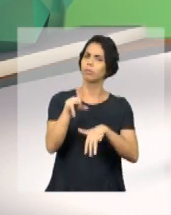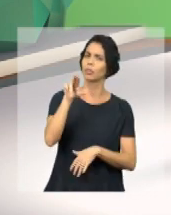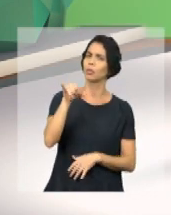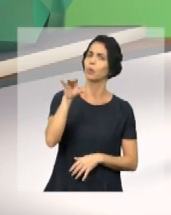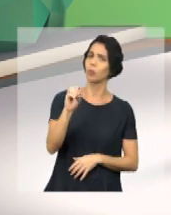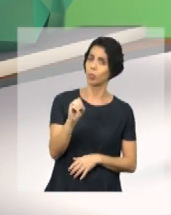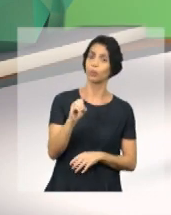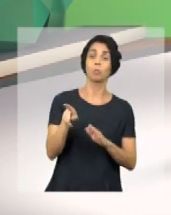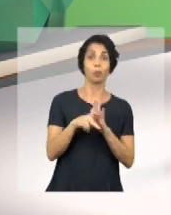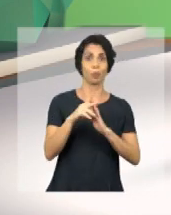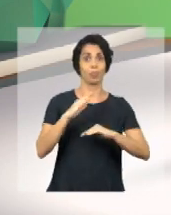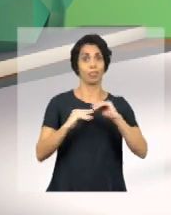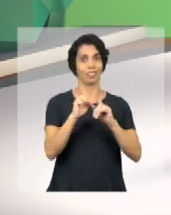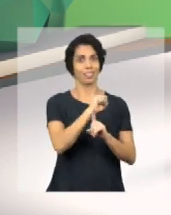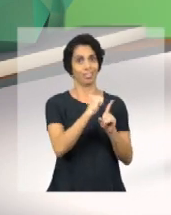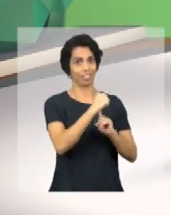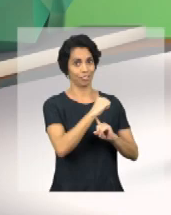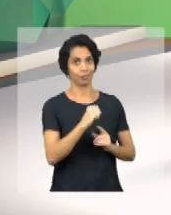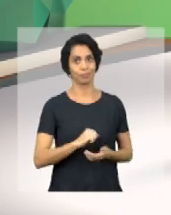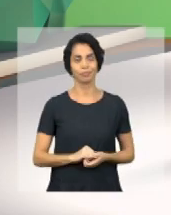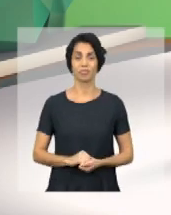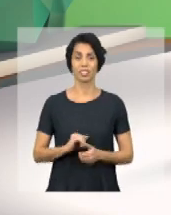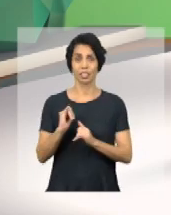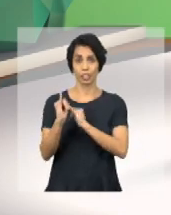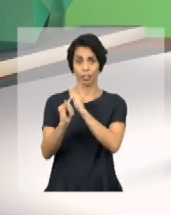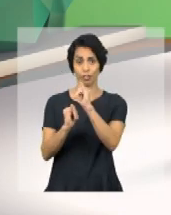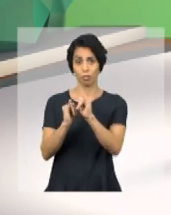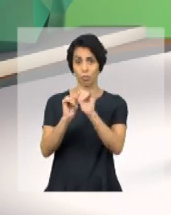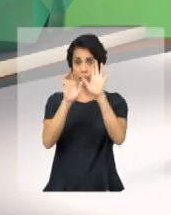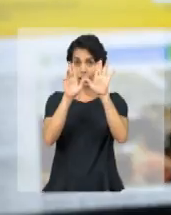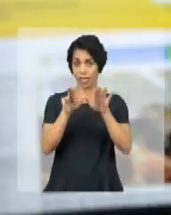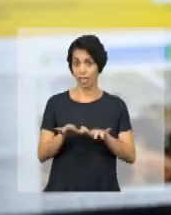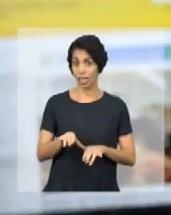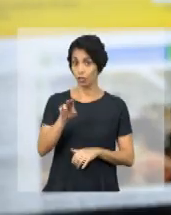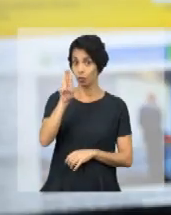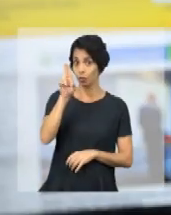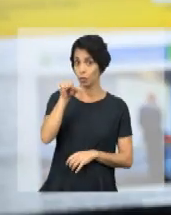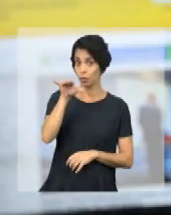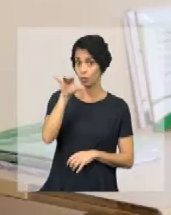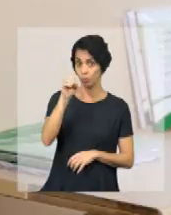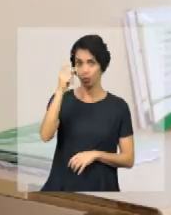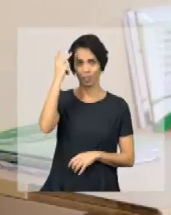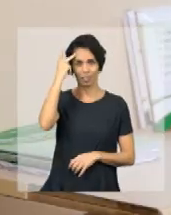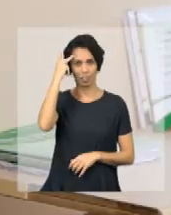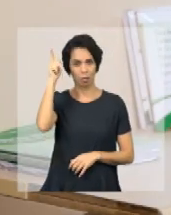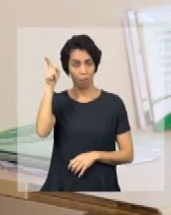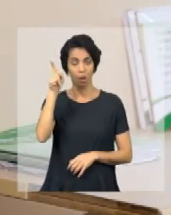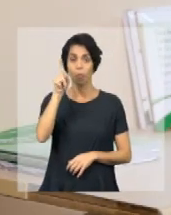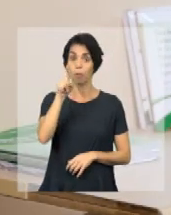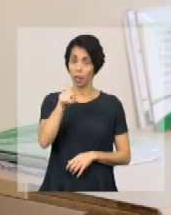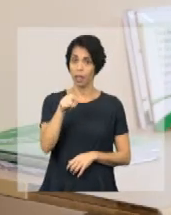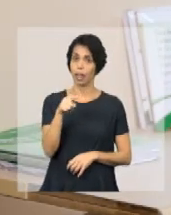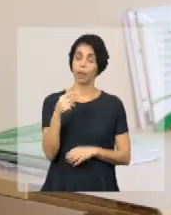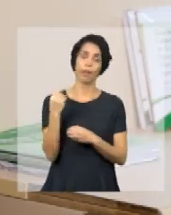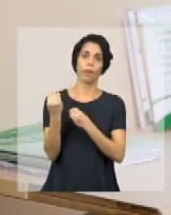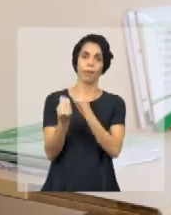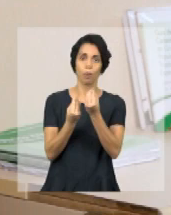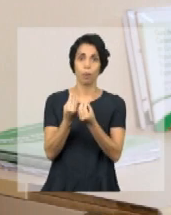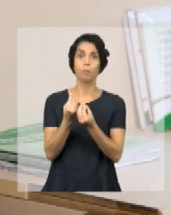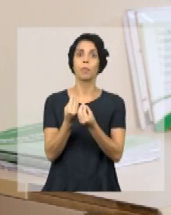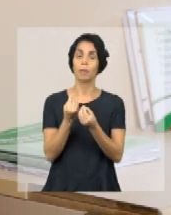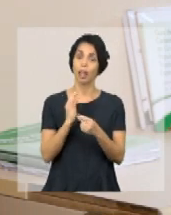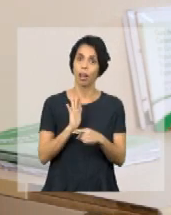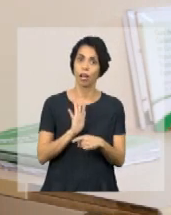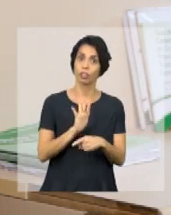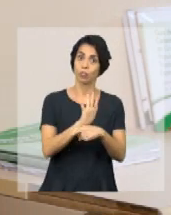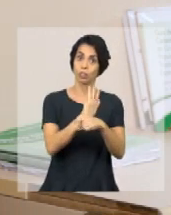para a assistência social. As informações do Cadastro Único em São Paulo são utilizadas para dar subsídio